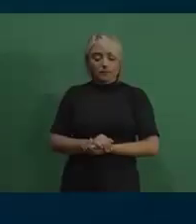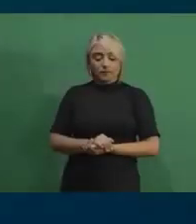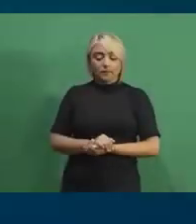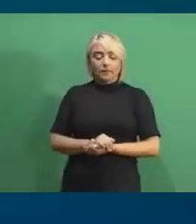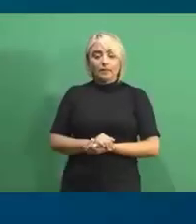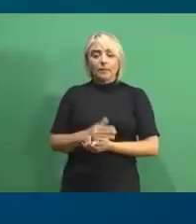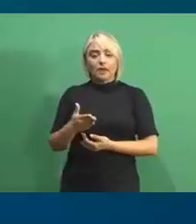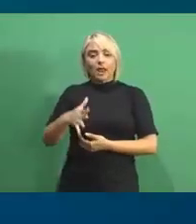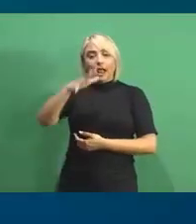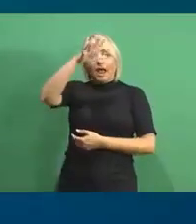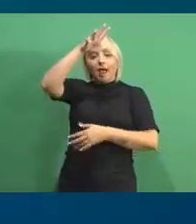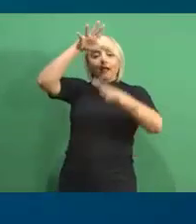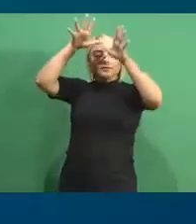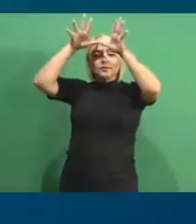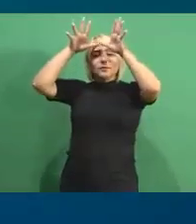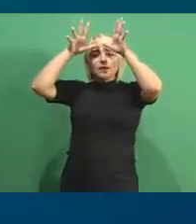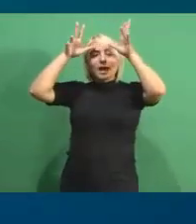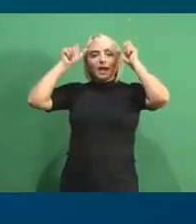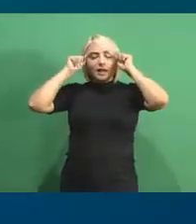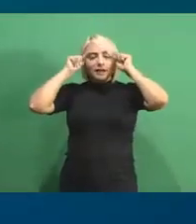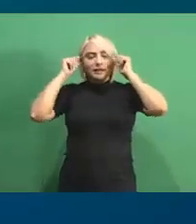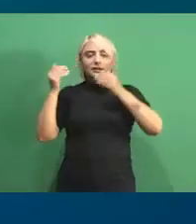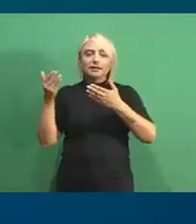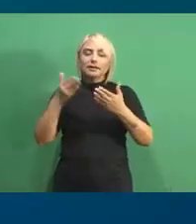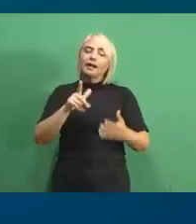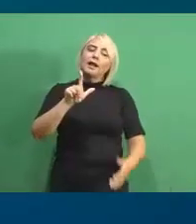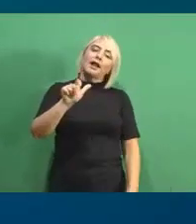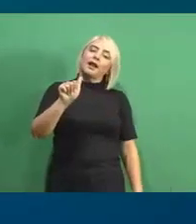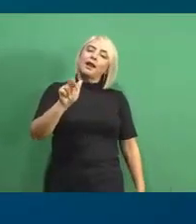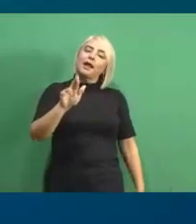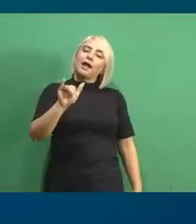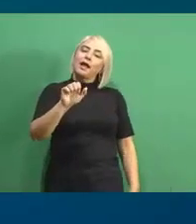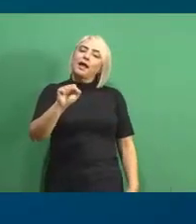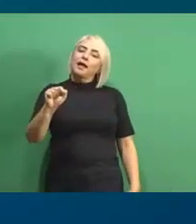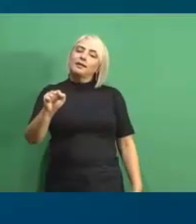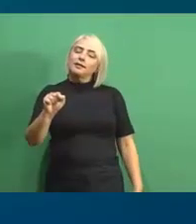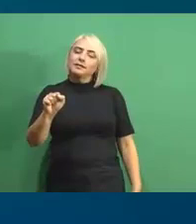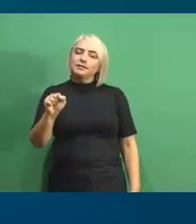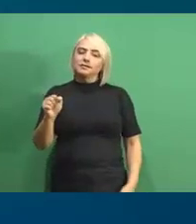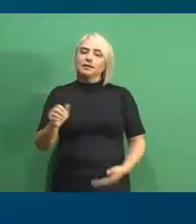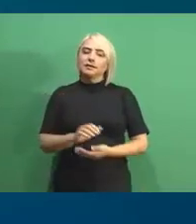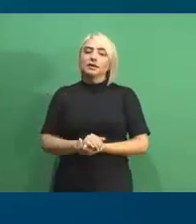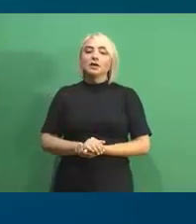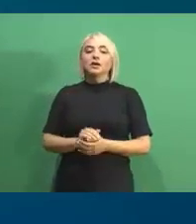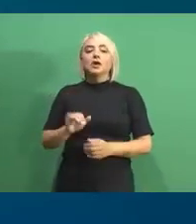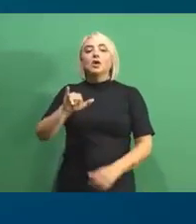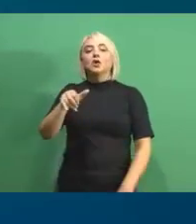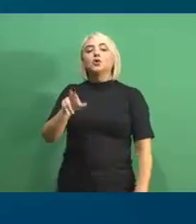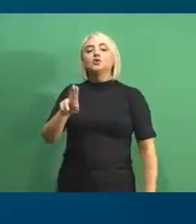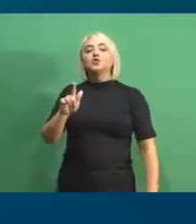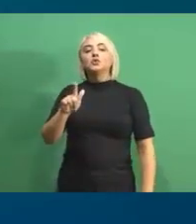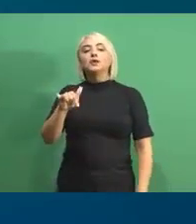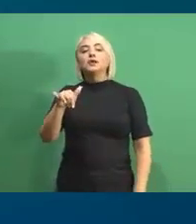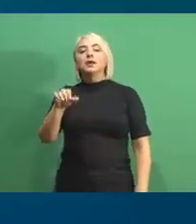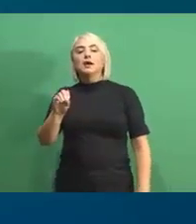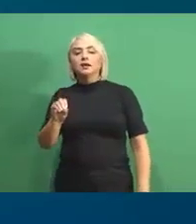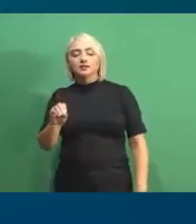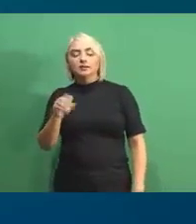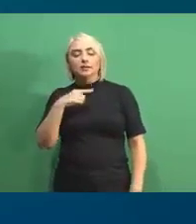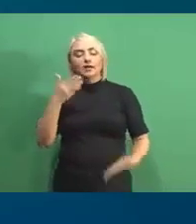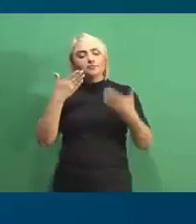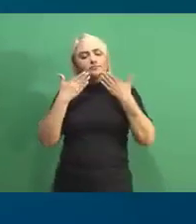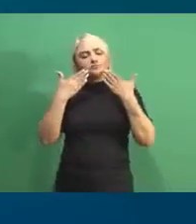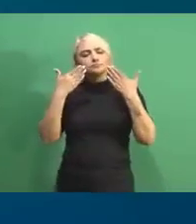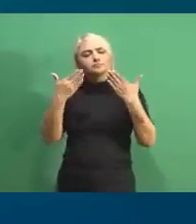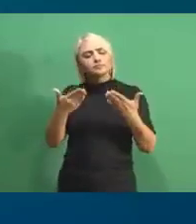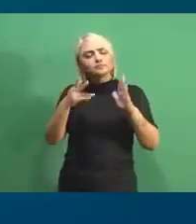Direto do Acre, a gente vai receber a Larissa Cordeiro e o Juliano Miranda, que vão